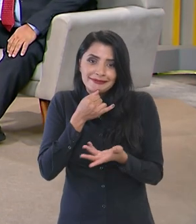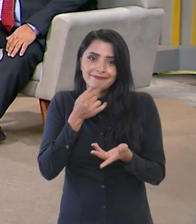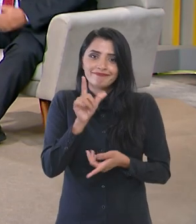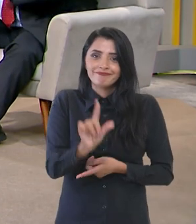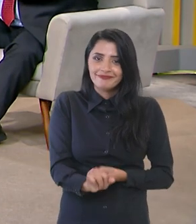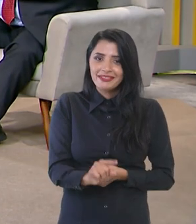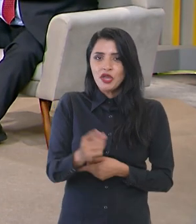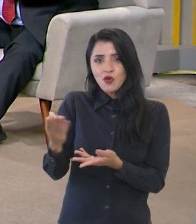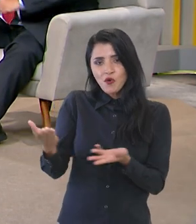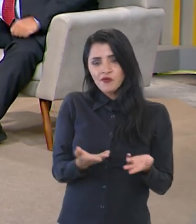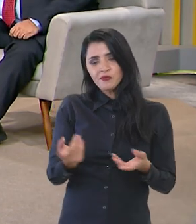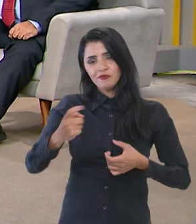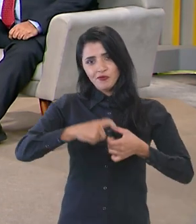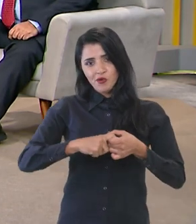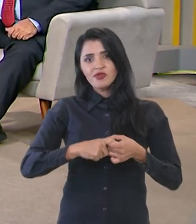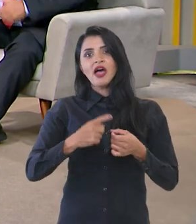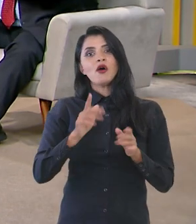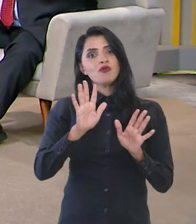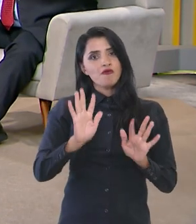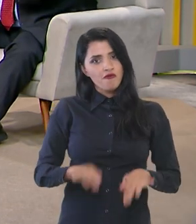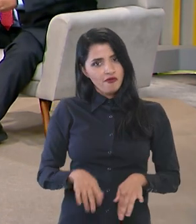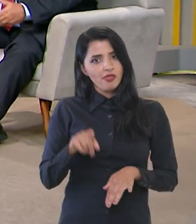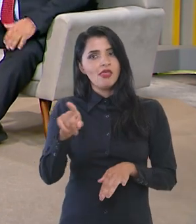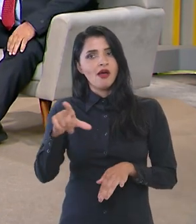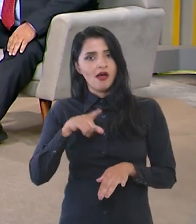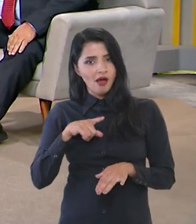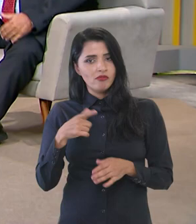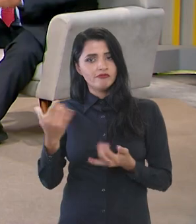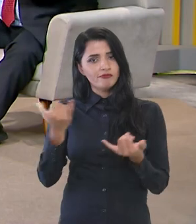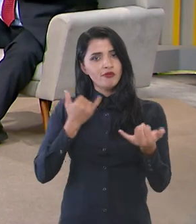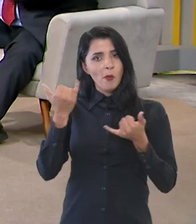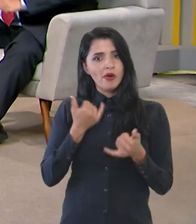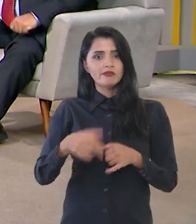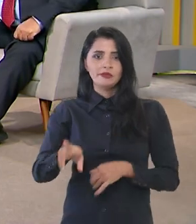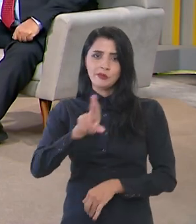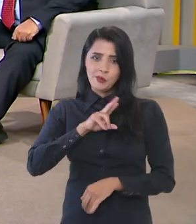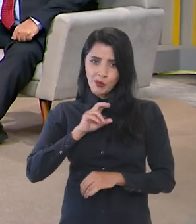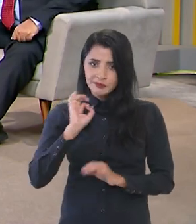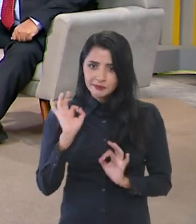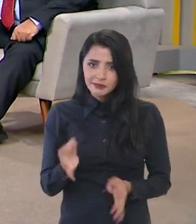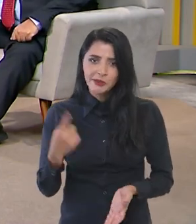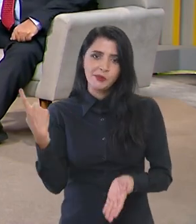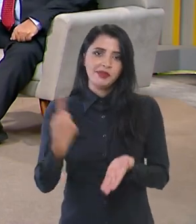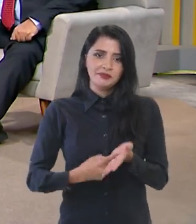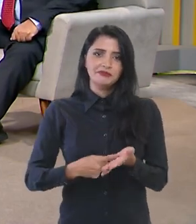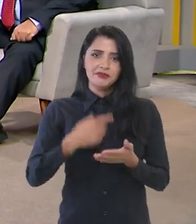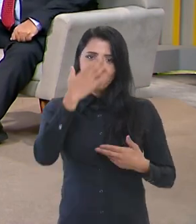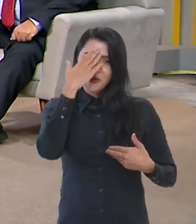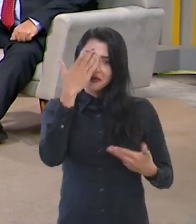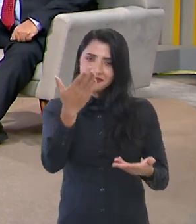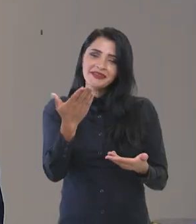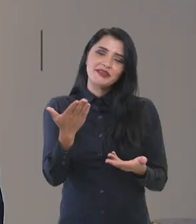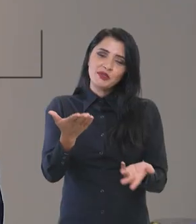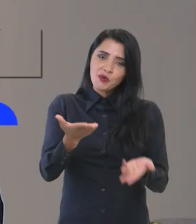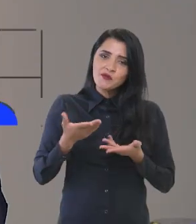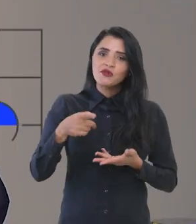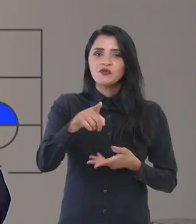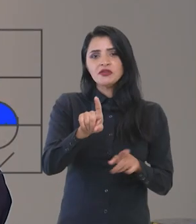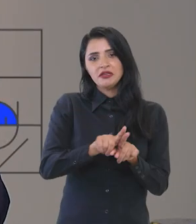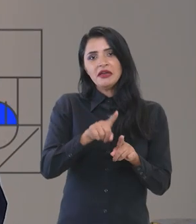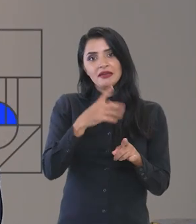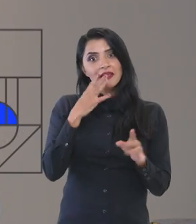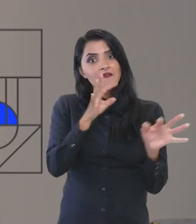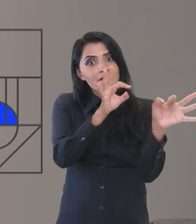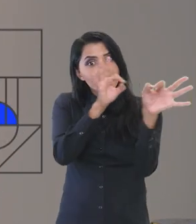tempo está acabando. Eu já deixo aqui o convite para senhor voltar no final do processo, contando para a gente os resultados, está certo? Eu que agradeço e